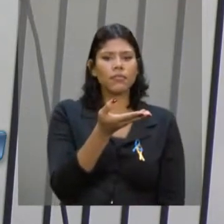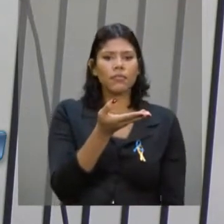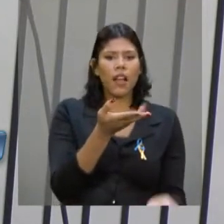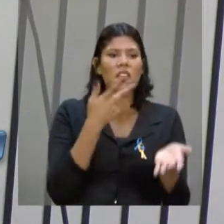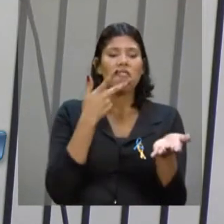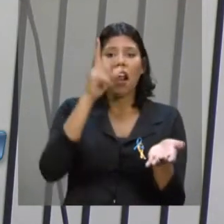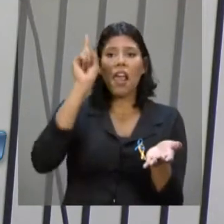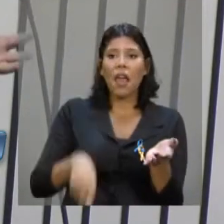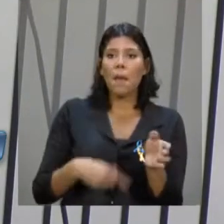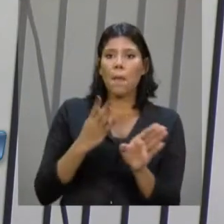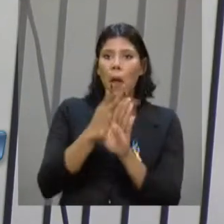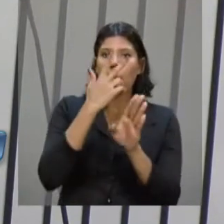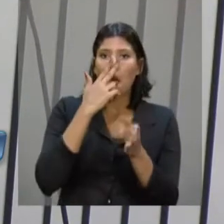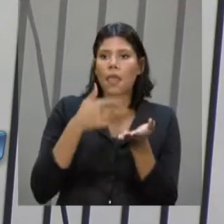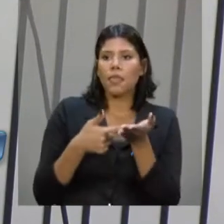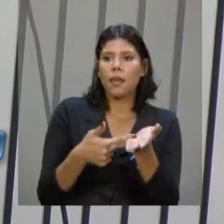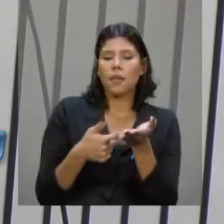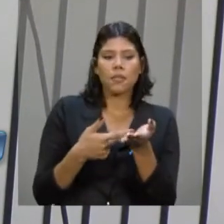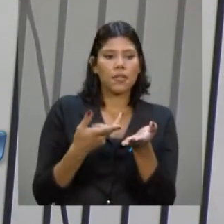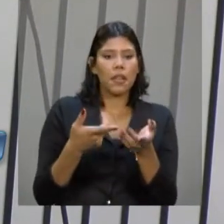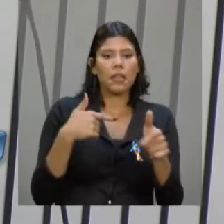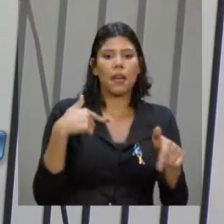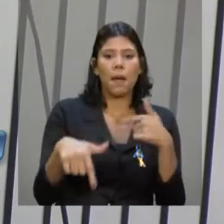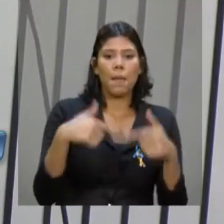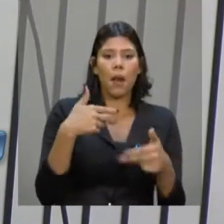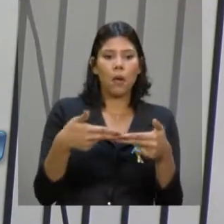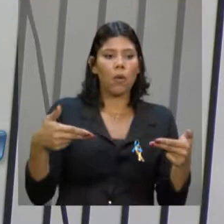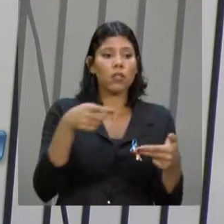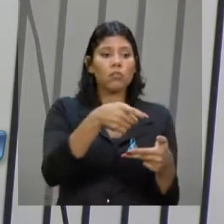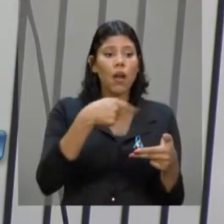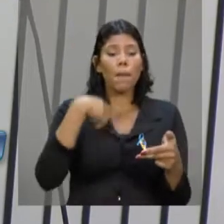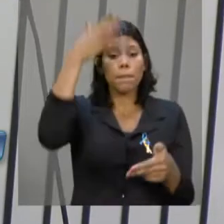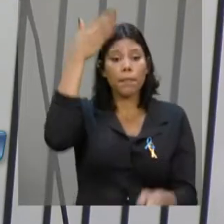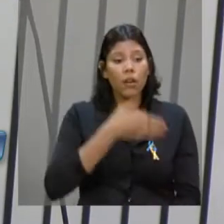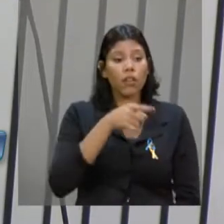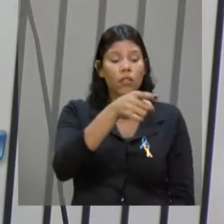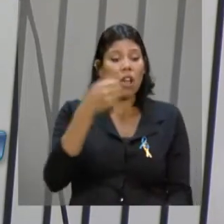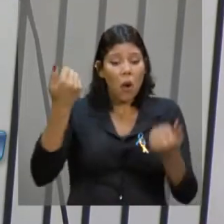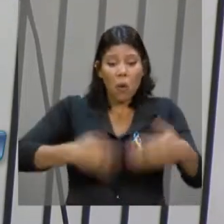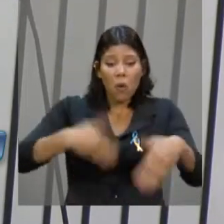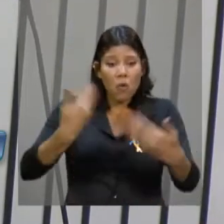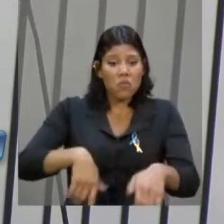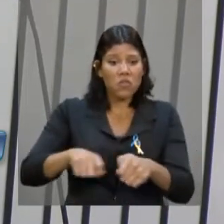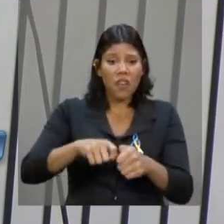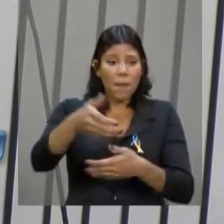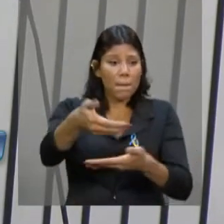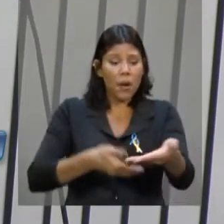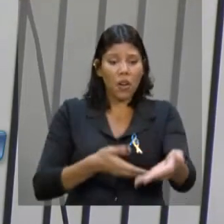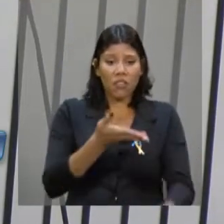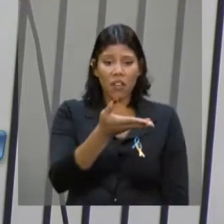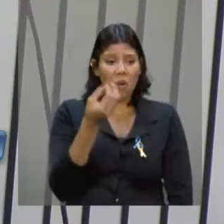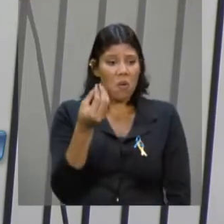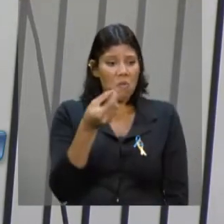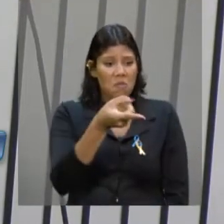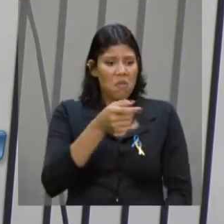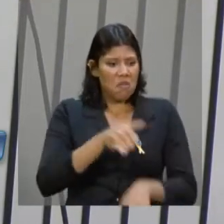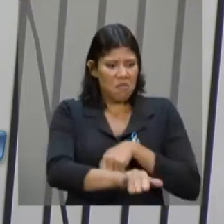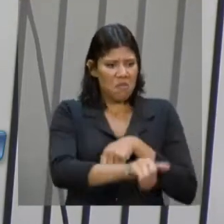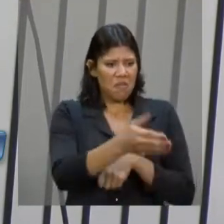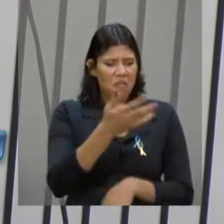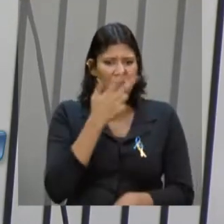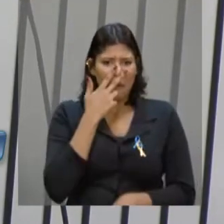tem, não diz que é todo mundo para o concurso, que todo mundo fez concurso para entrar. Apresente onde é que o cabide de emprego?